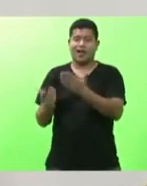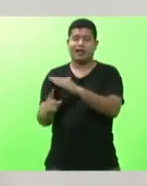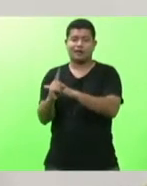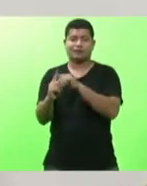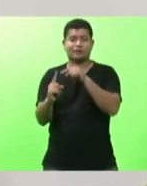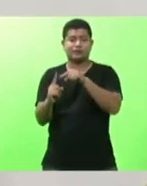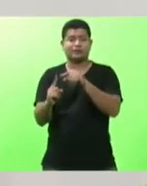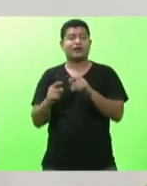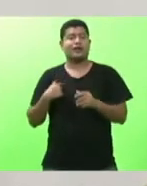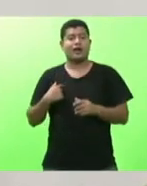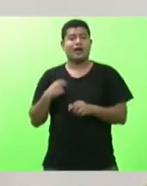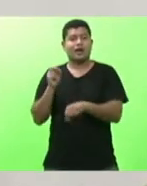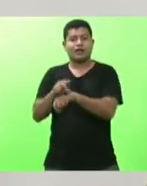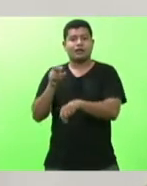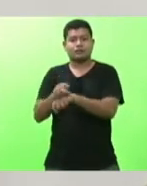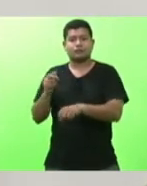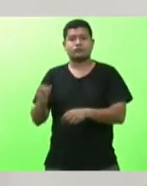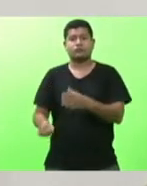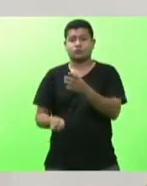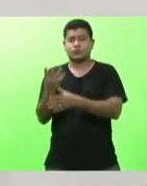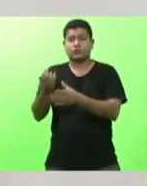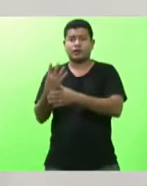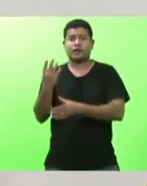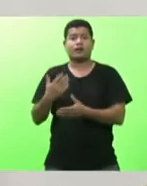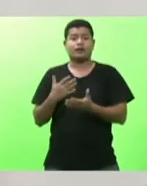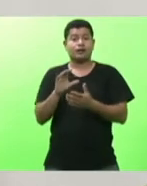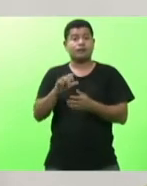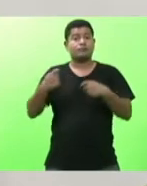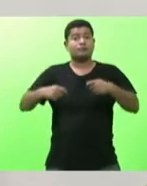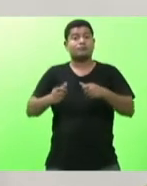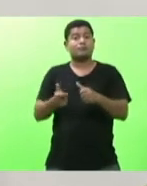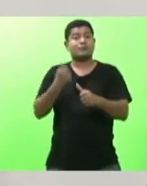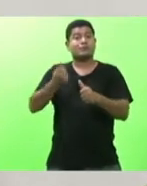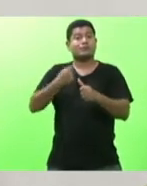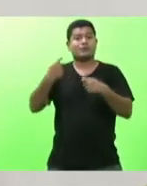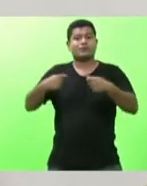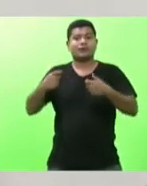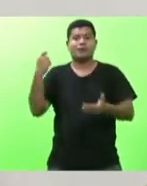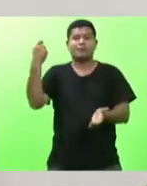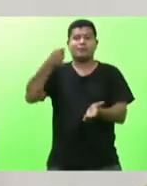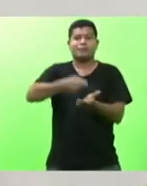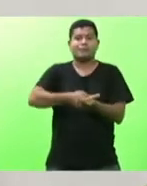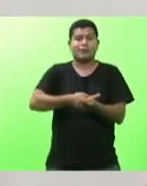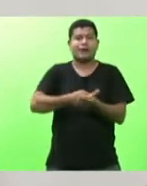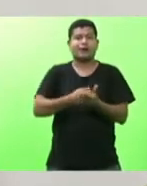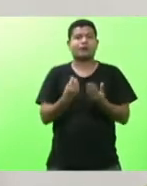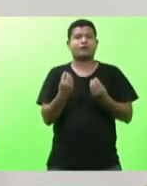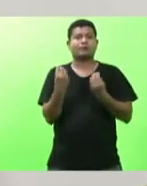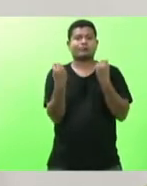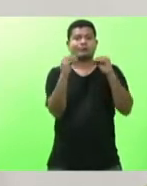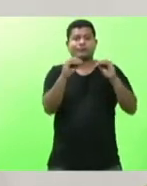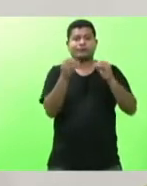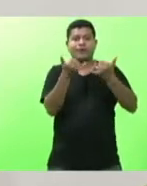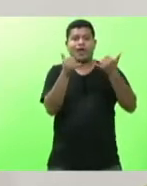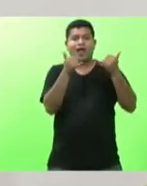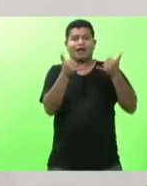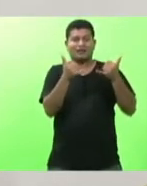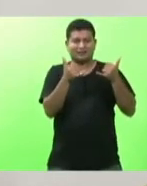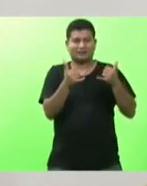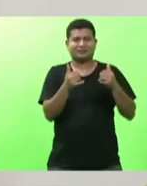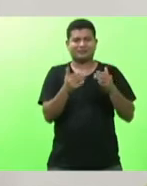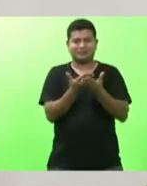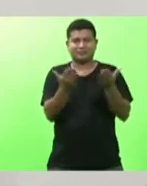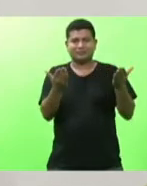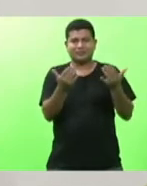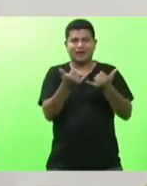emprego ter que pagar, ter que colocar o desembolso da instalação elétrica que vai atender também toda